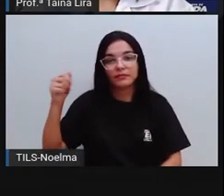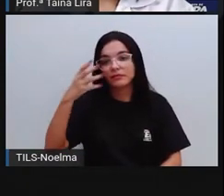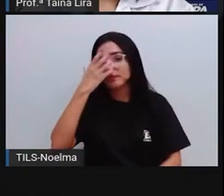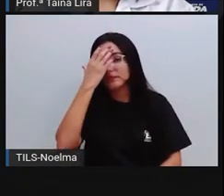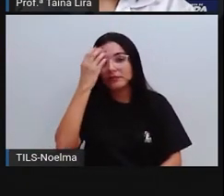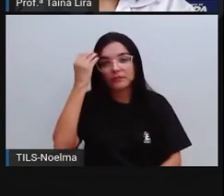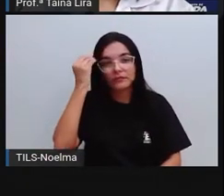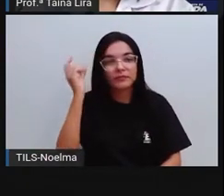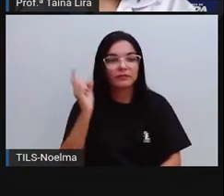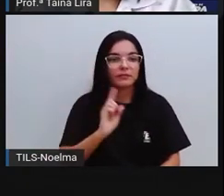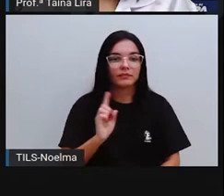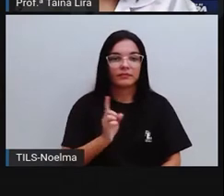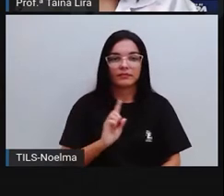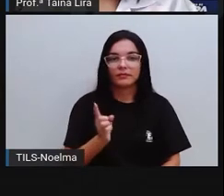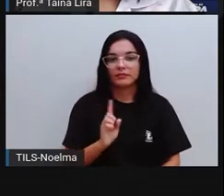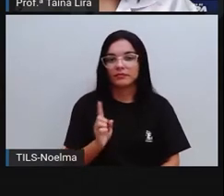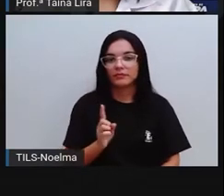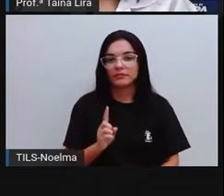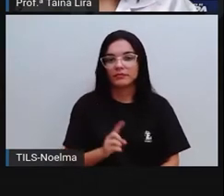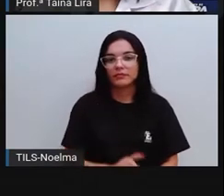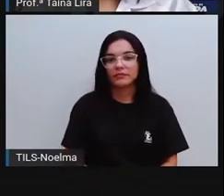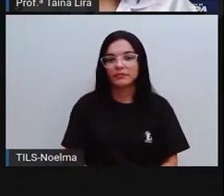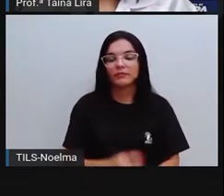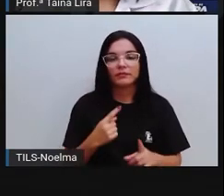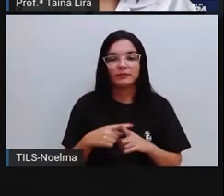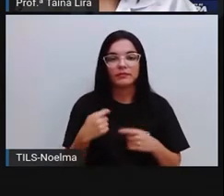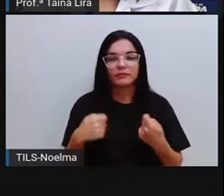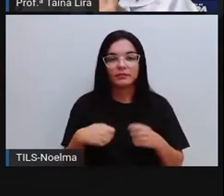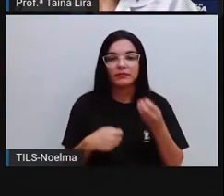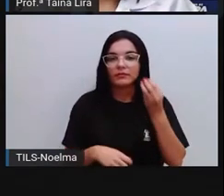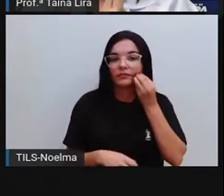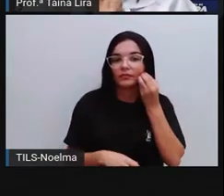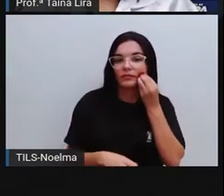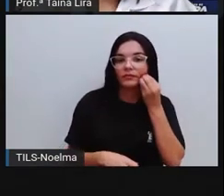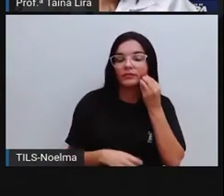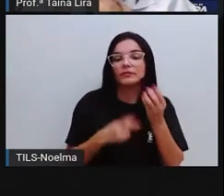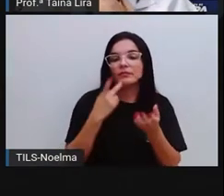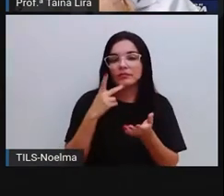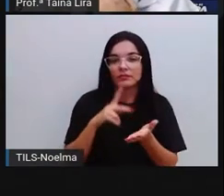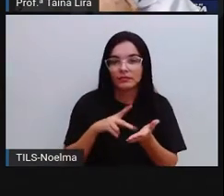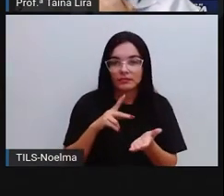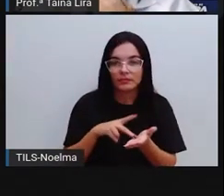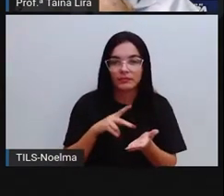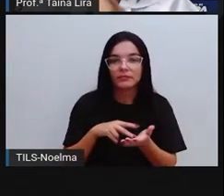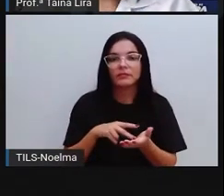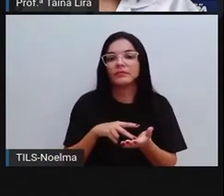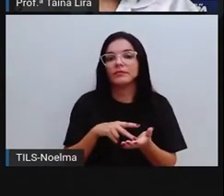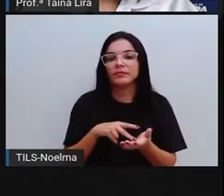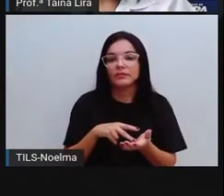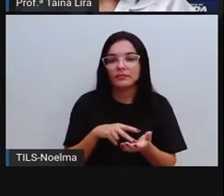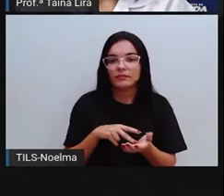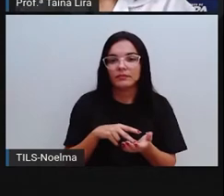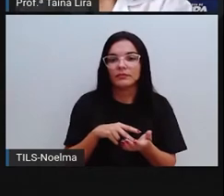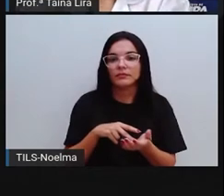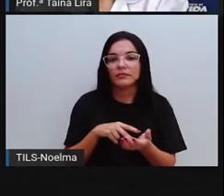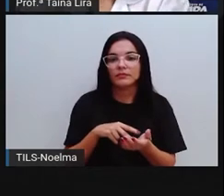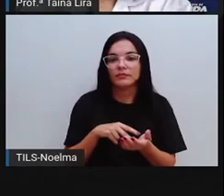eles estão aí, no caso dos panôs, para mostrar mesmo, contar uma história certa sobre